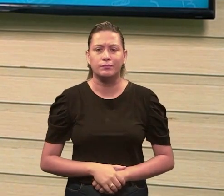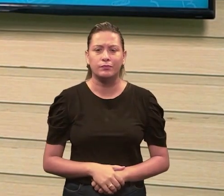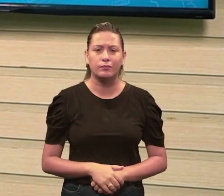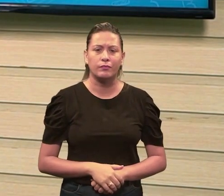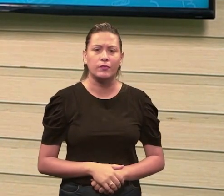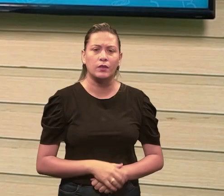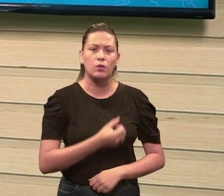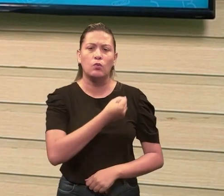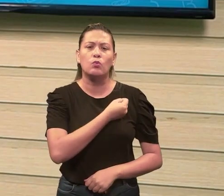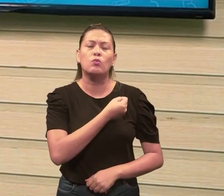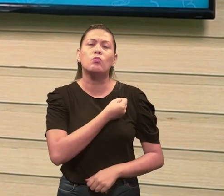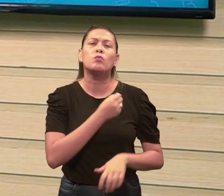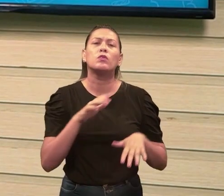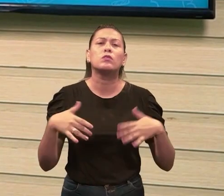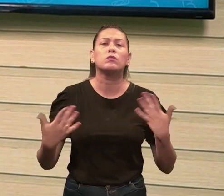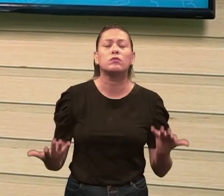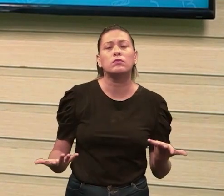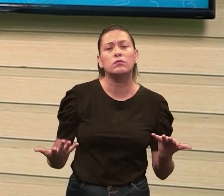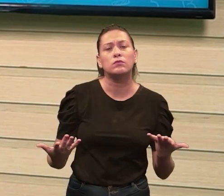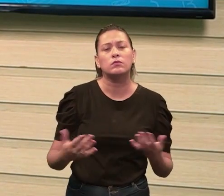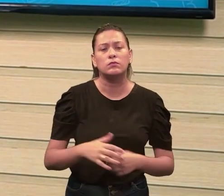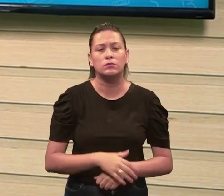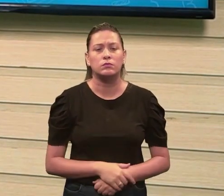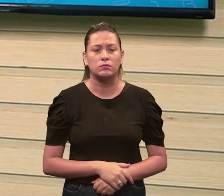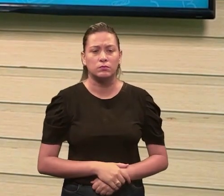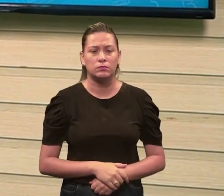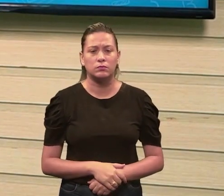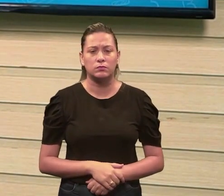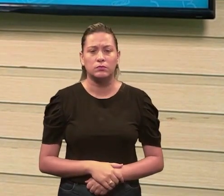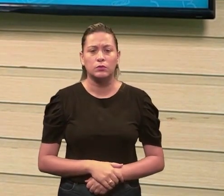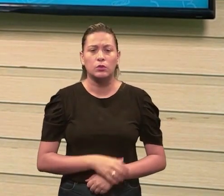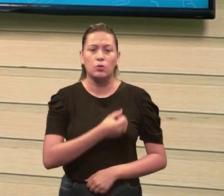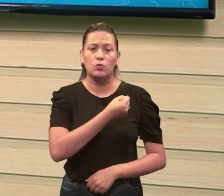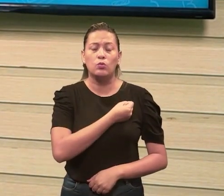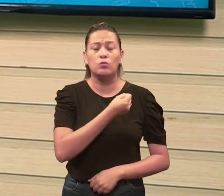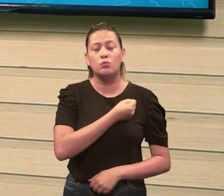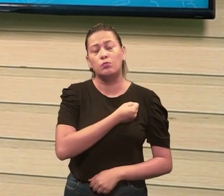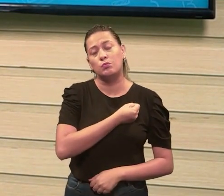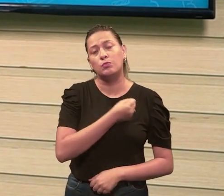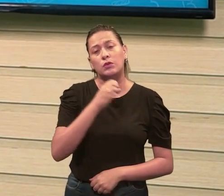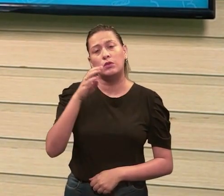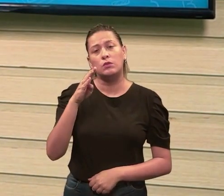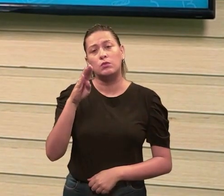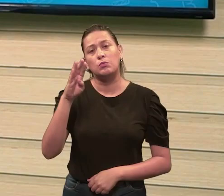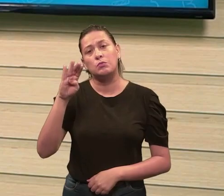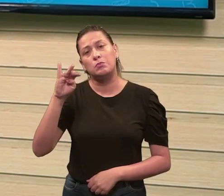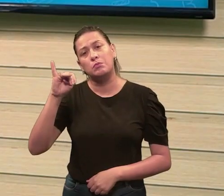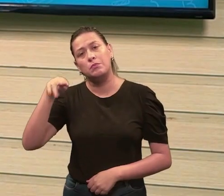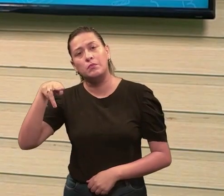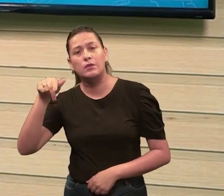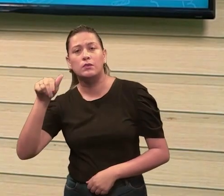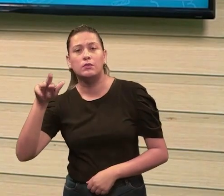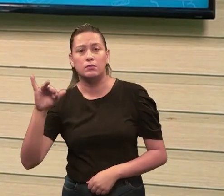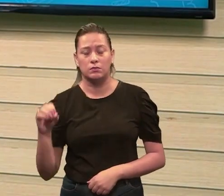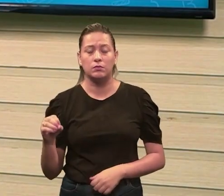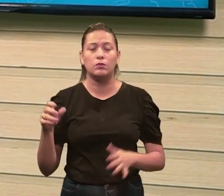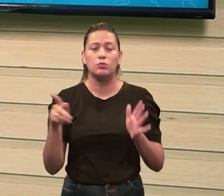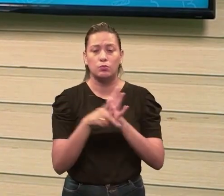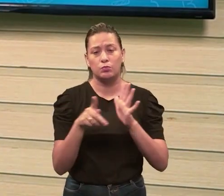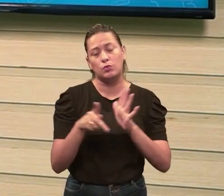eu sei qual é o número? Correto. Que vai formar o número binário correspondente ao número 12.